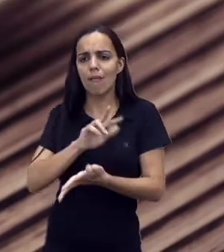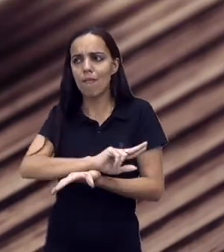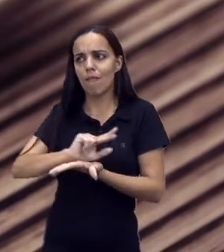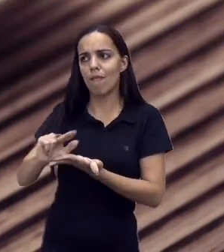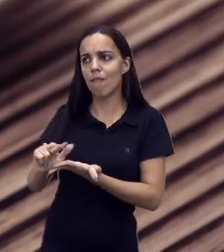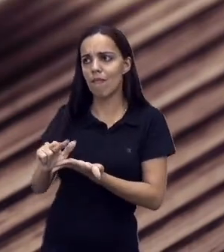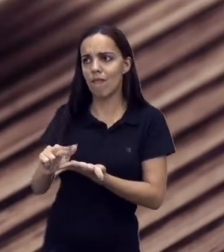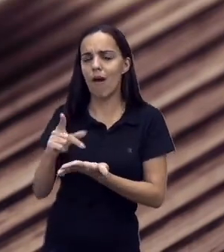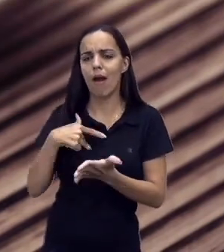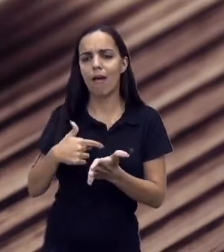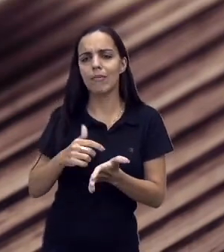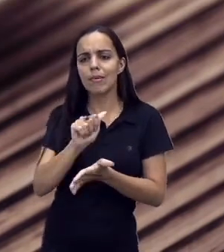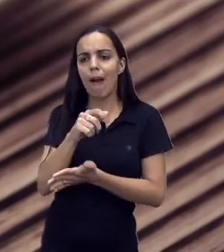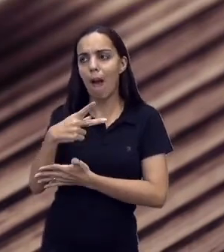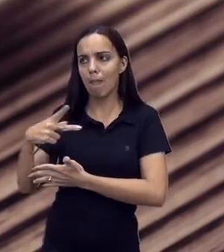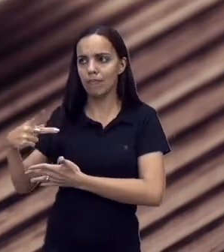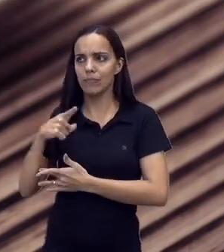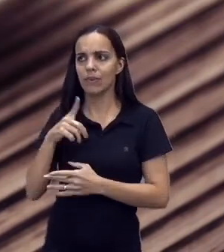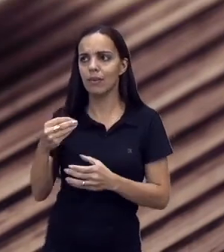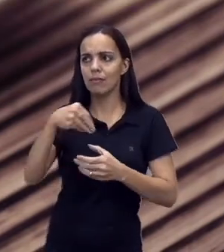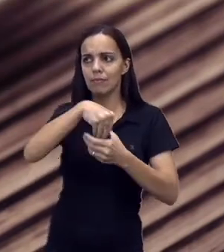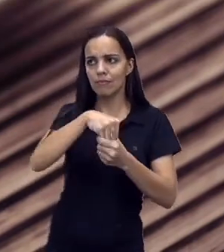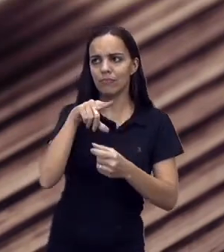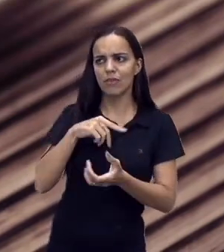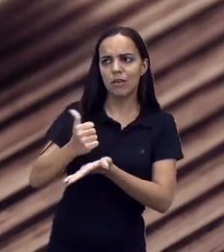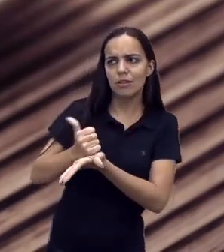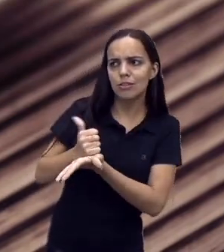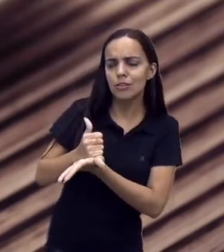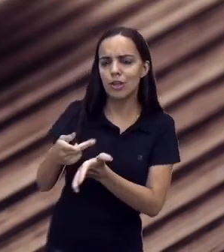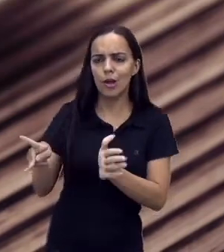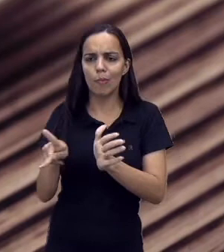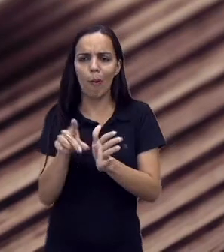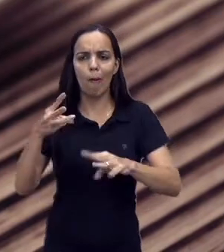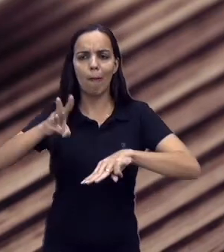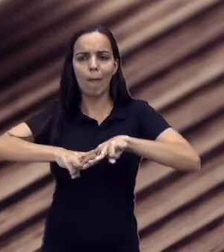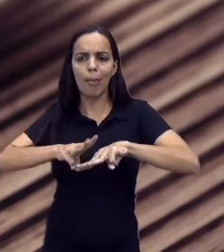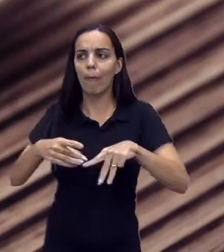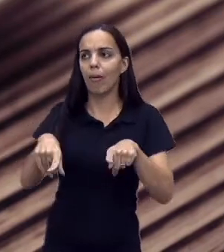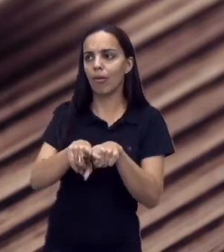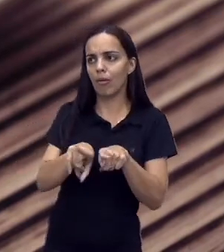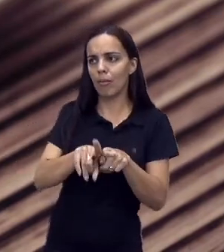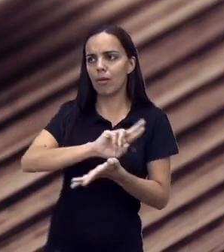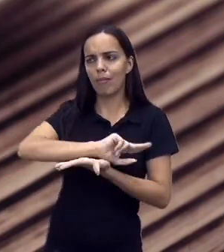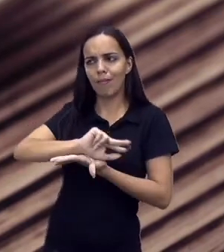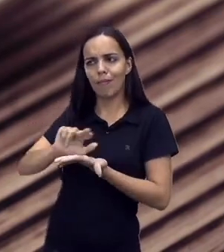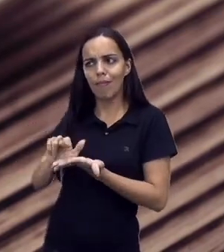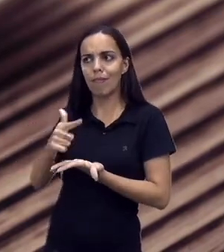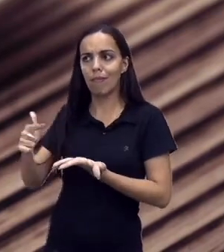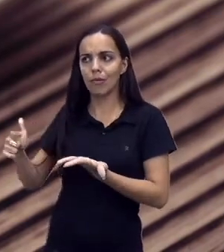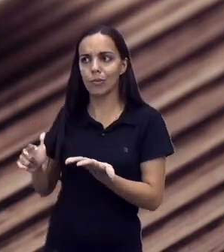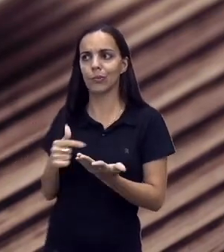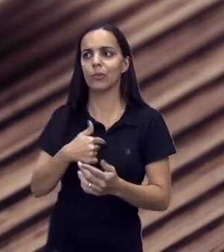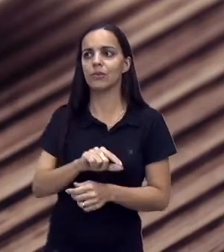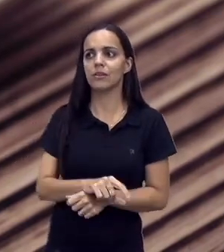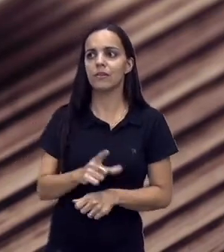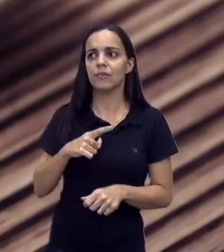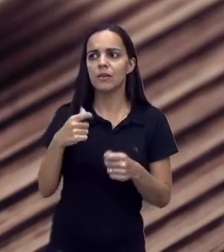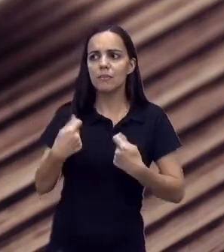matérias, encontrar ideias para produção de textos, jogos de leitura e matemática, para aprender brincando. Por isso,